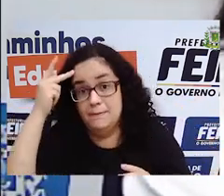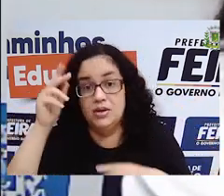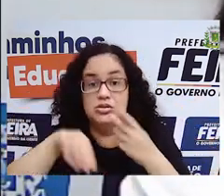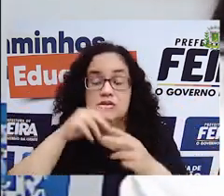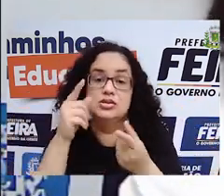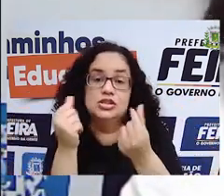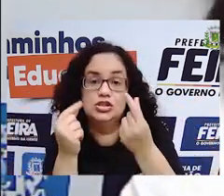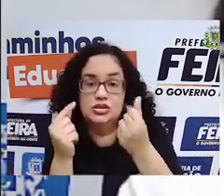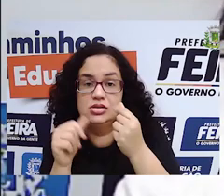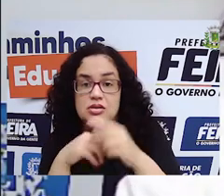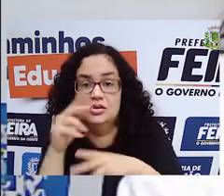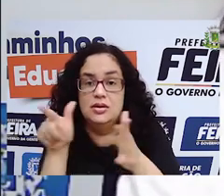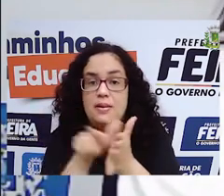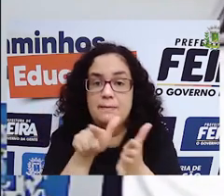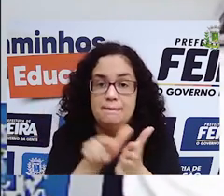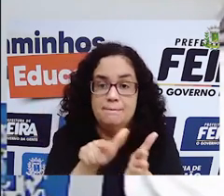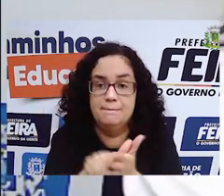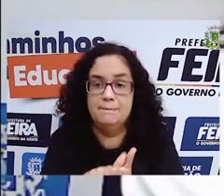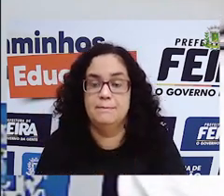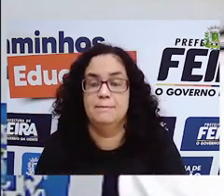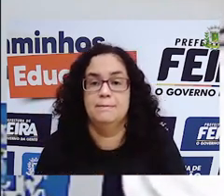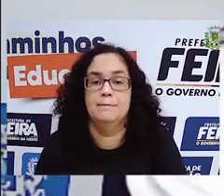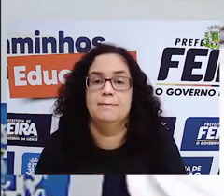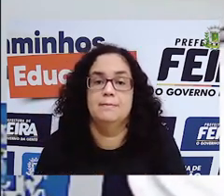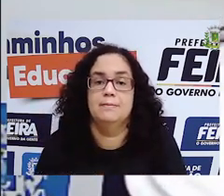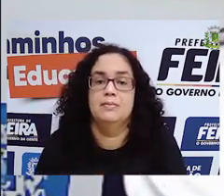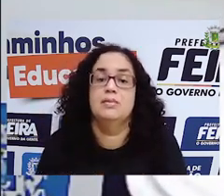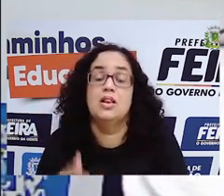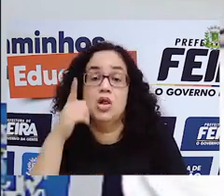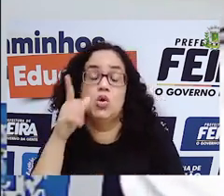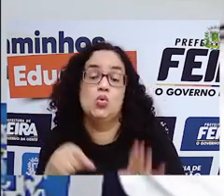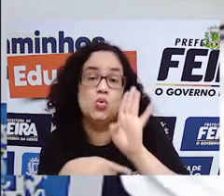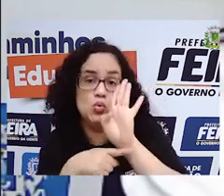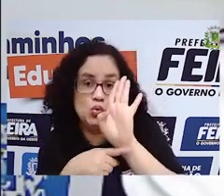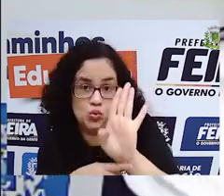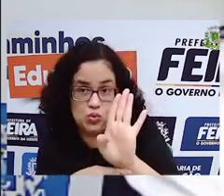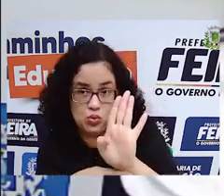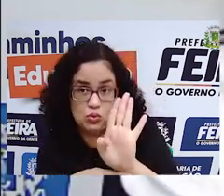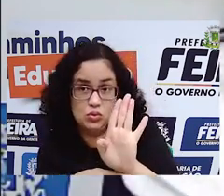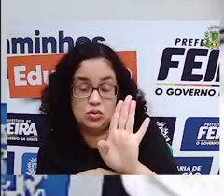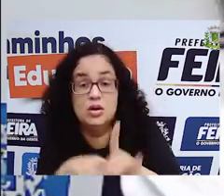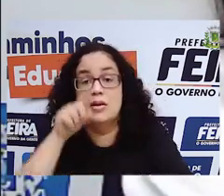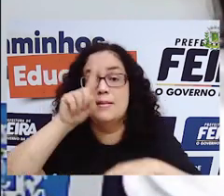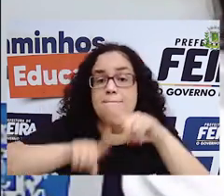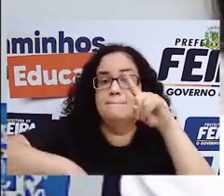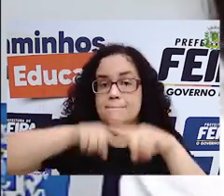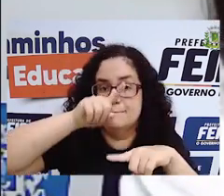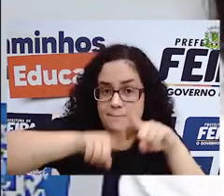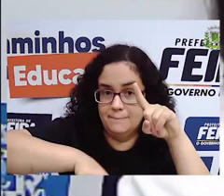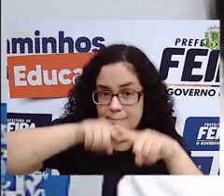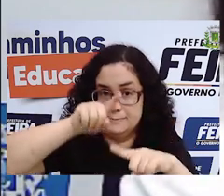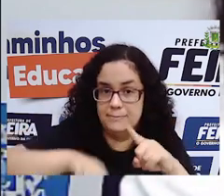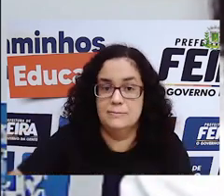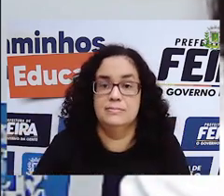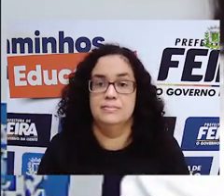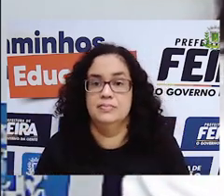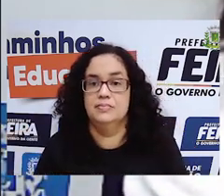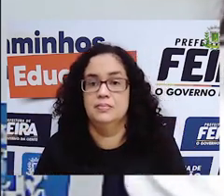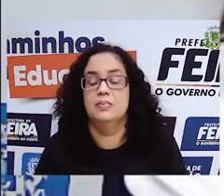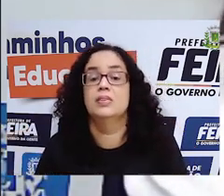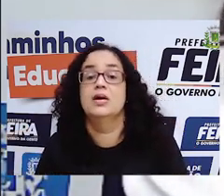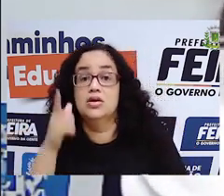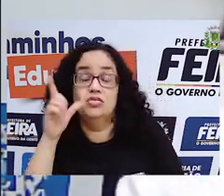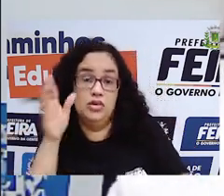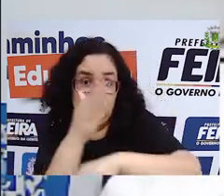dinheiro, prender papel, não é? Ele vai servir pra gente prender o material, a amostra do material que a gente vai